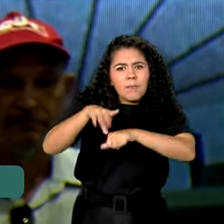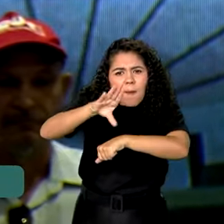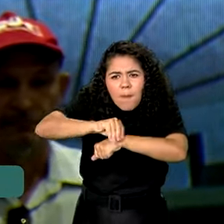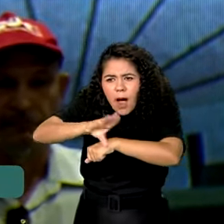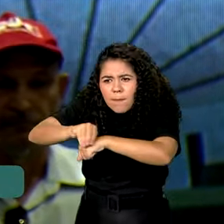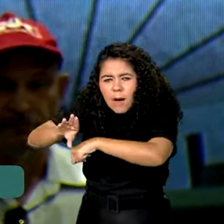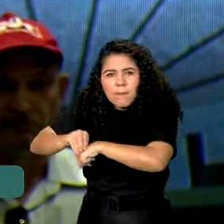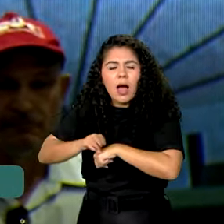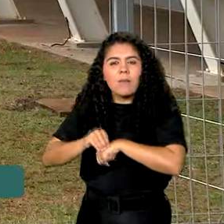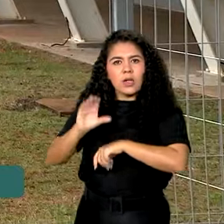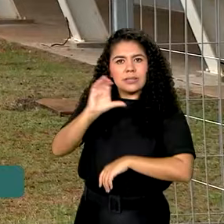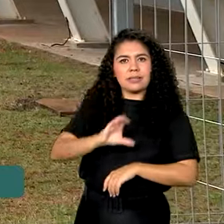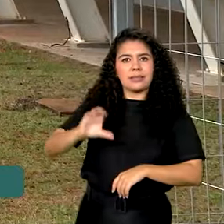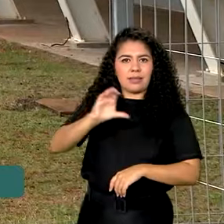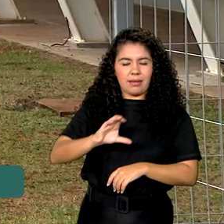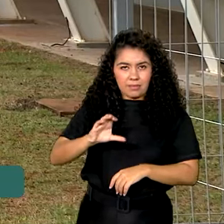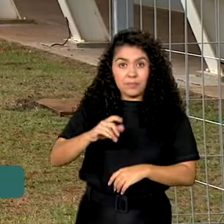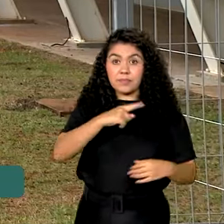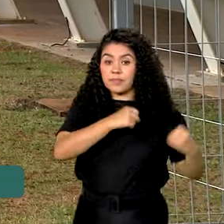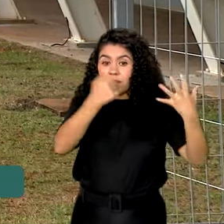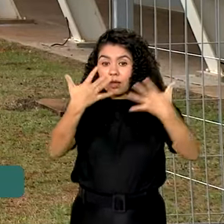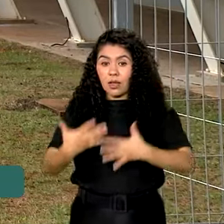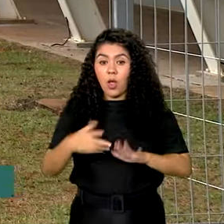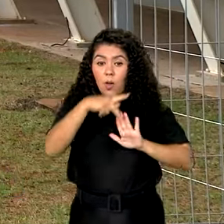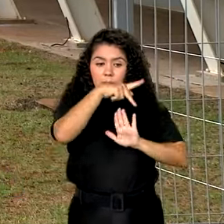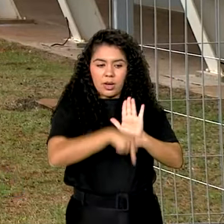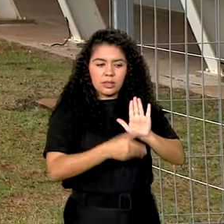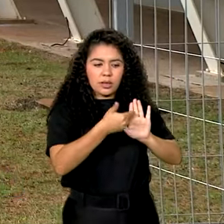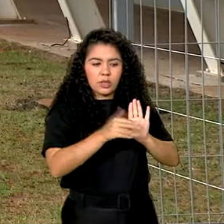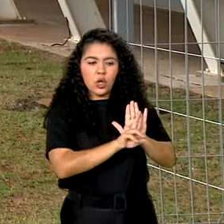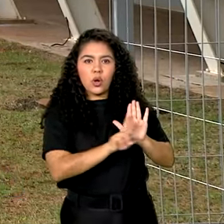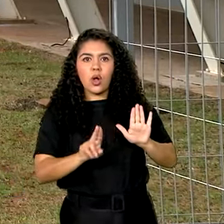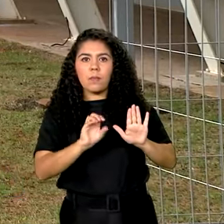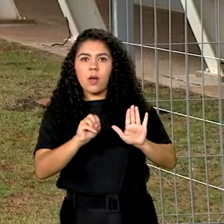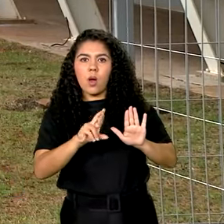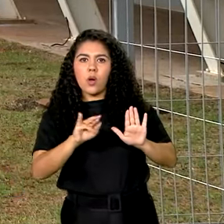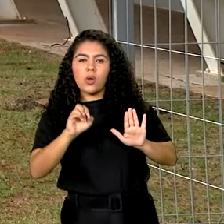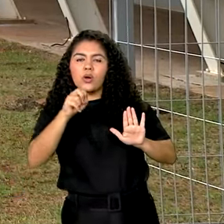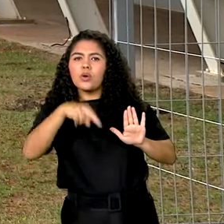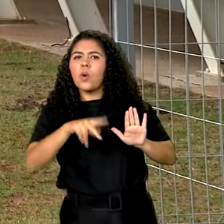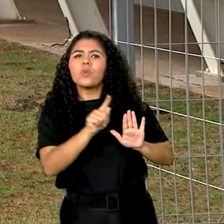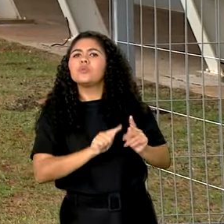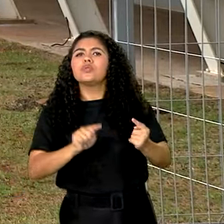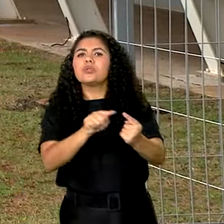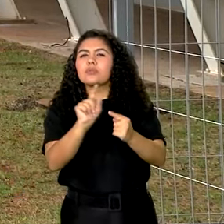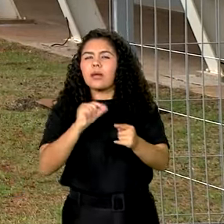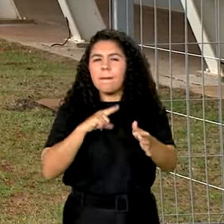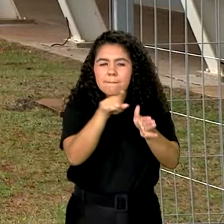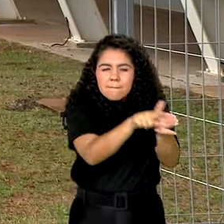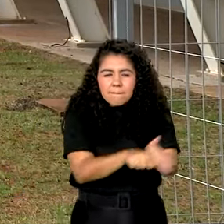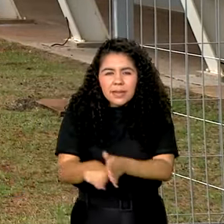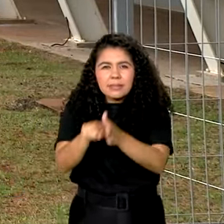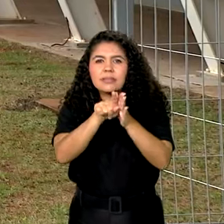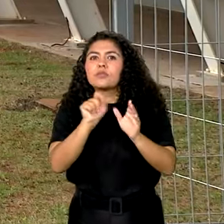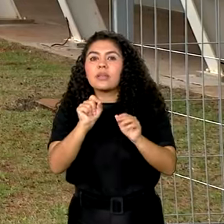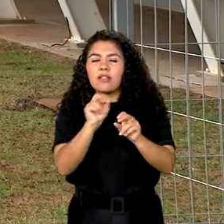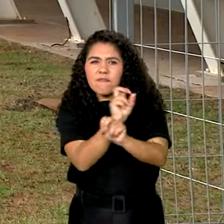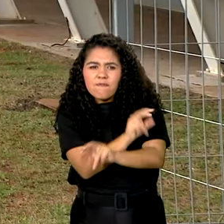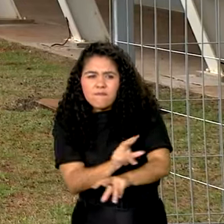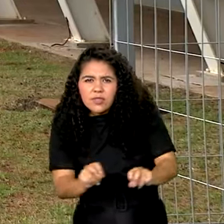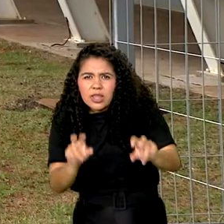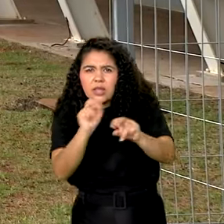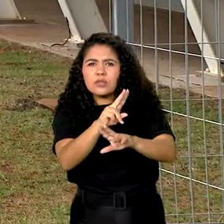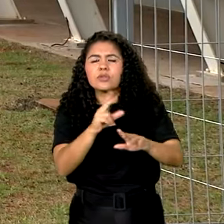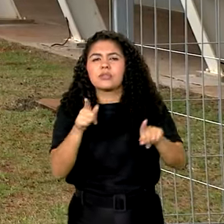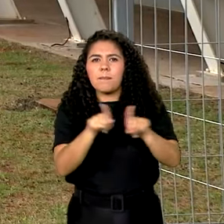nessas áreas de fronteira. O projeto Órion será um espaço para pesquisas avançadas em patógenos, como vírus, bactérias